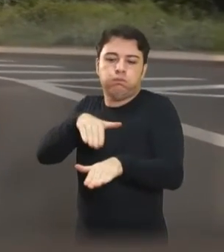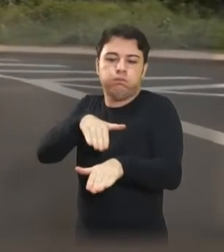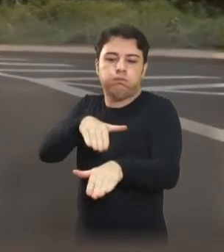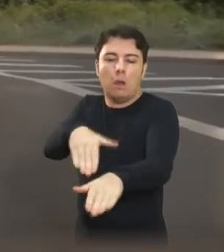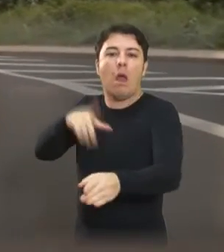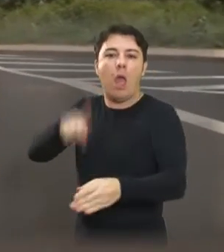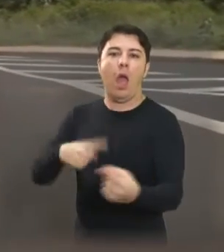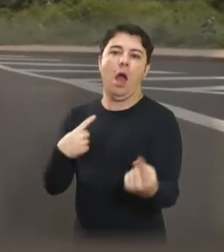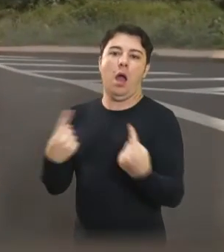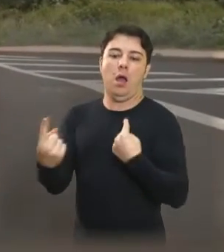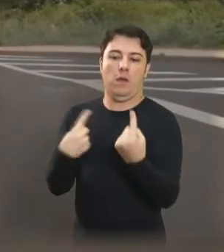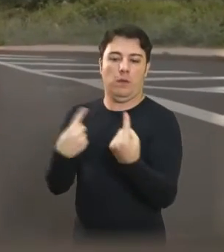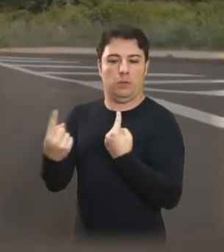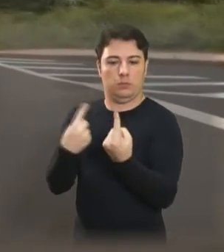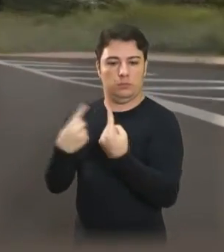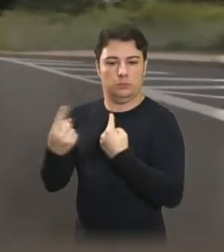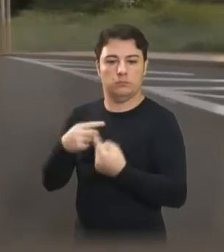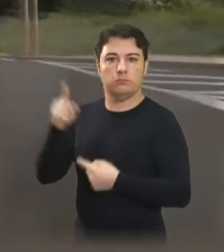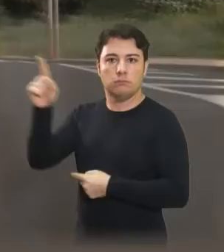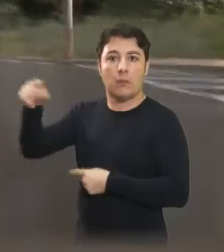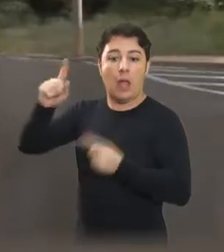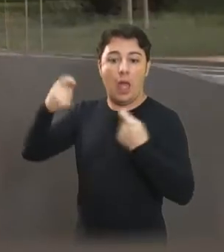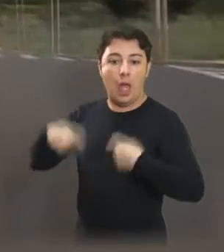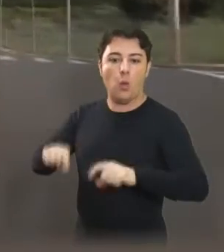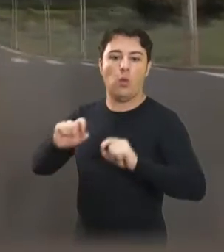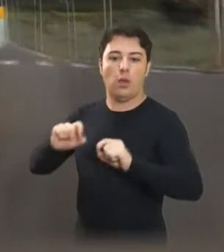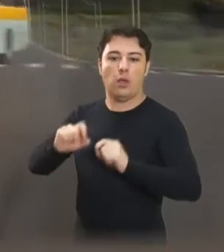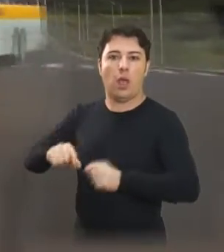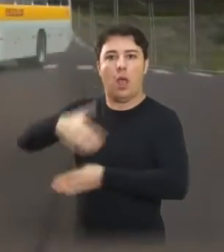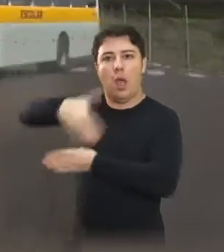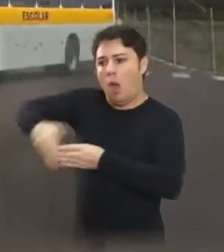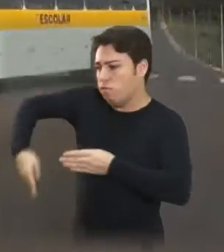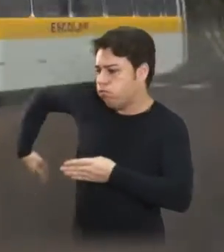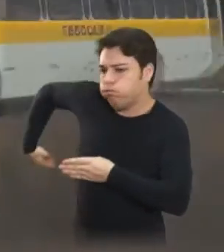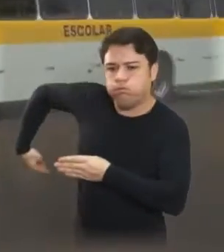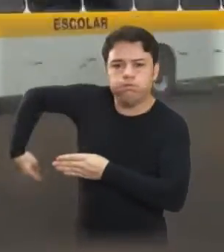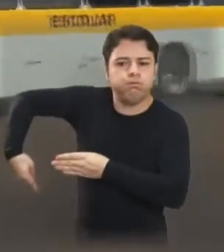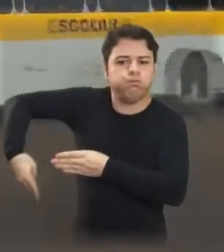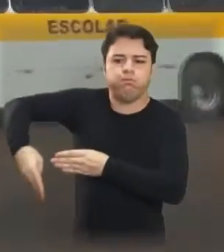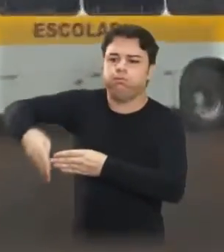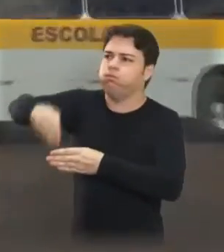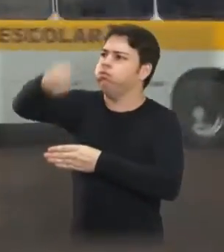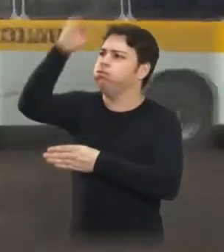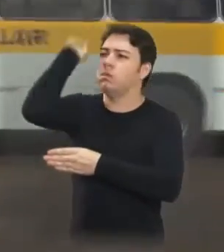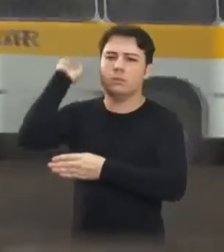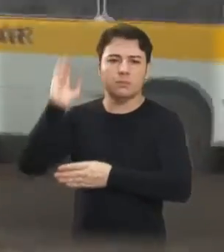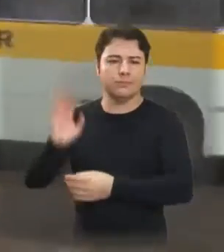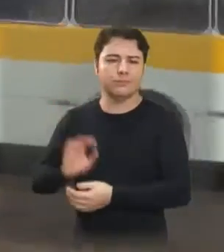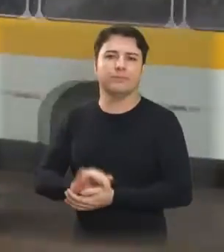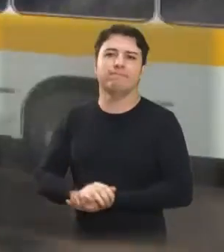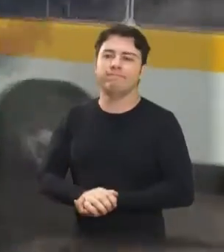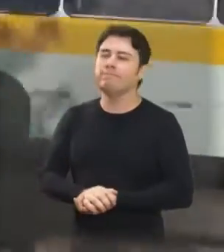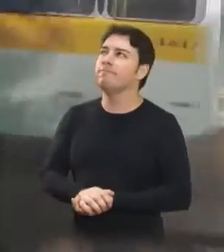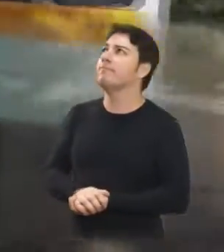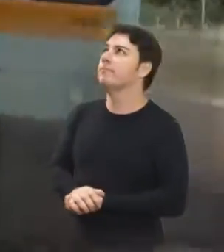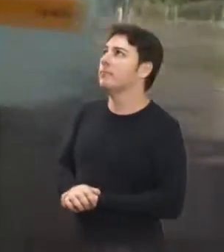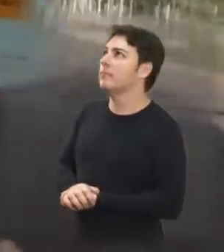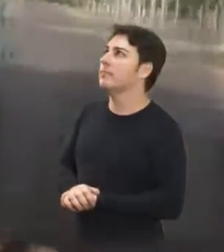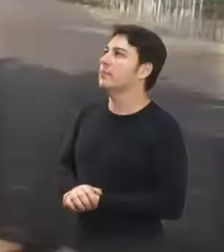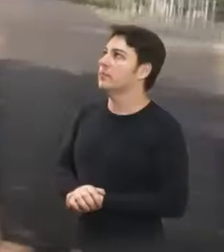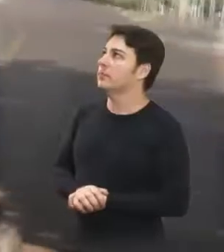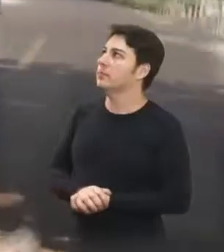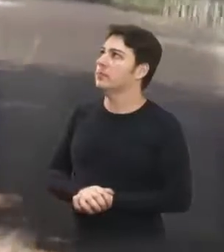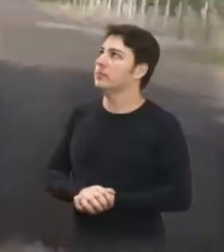pela avenida e praticamente passam direto. Dá uma olhadinha e passam, né? Esse é o